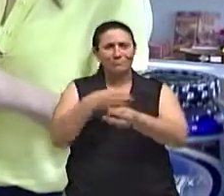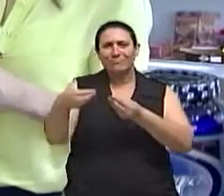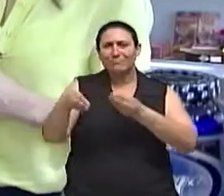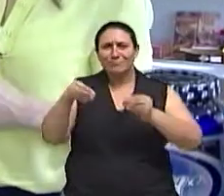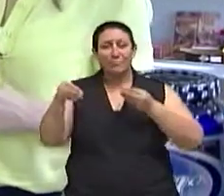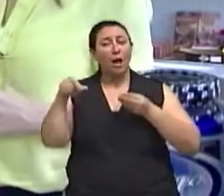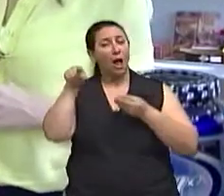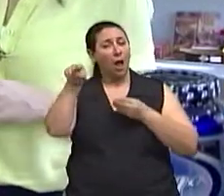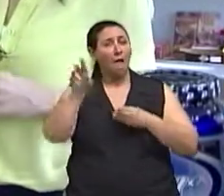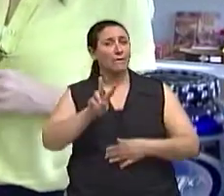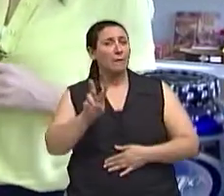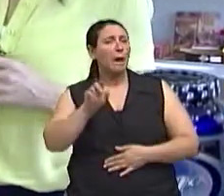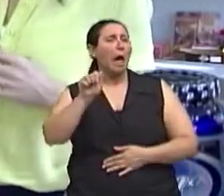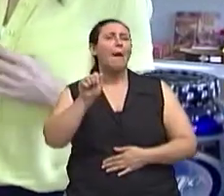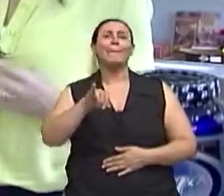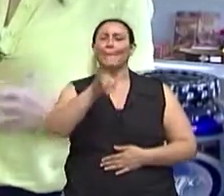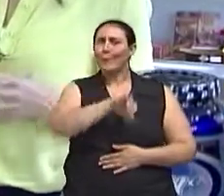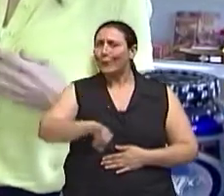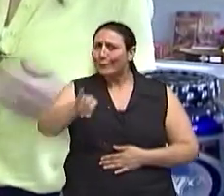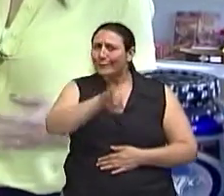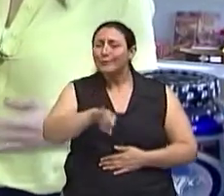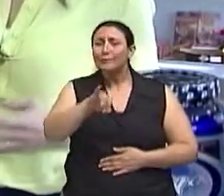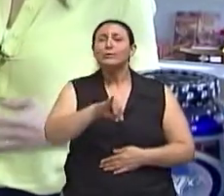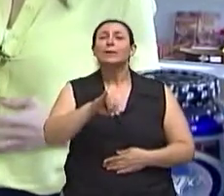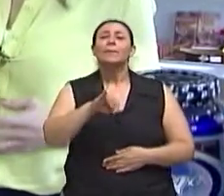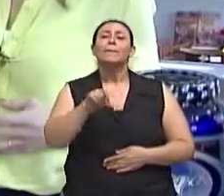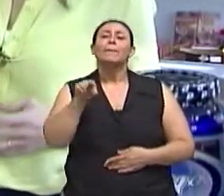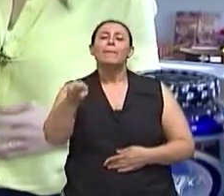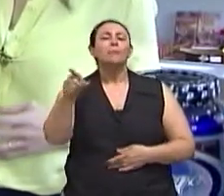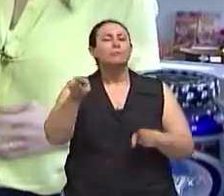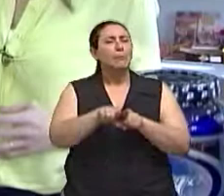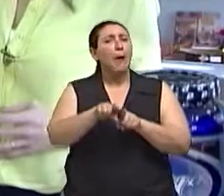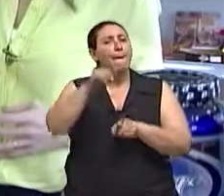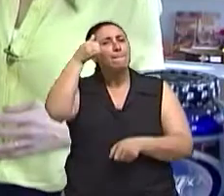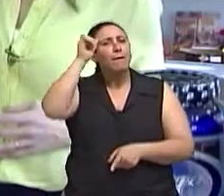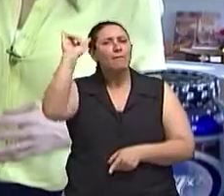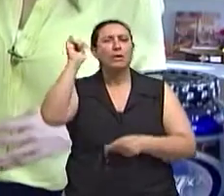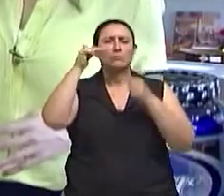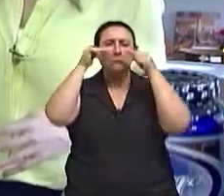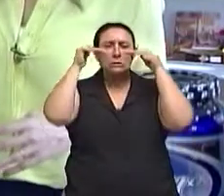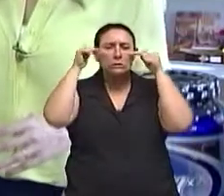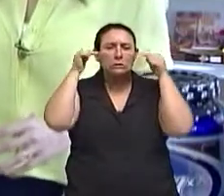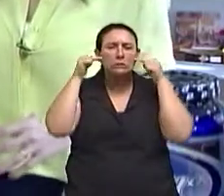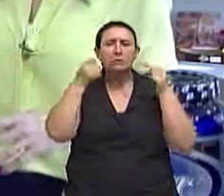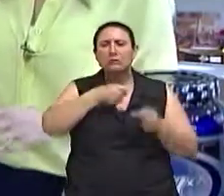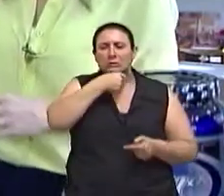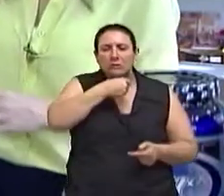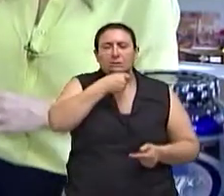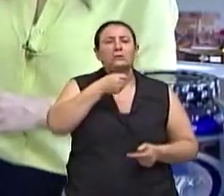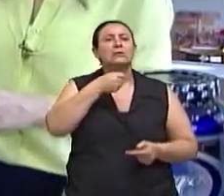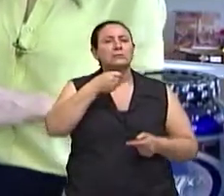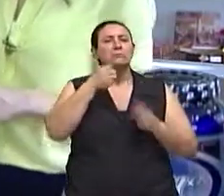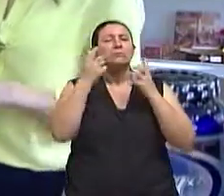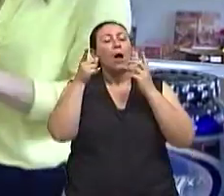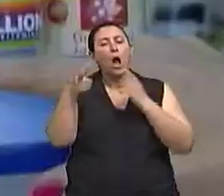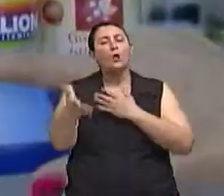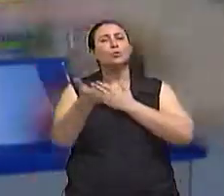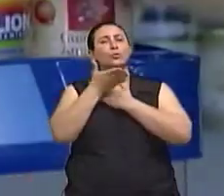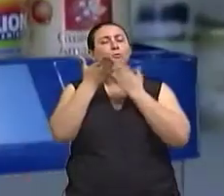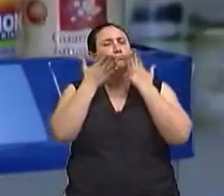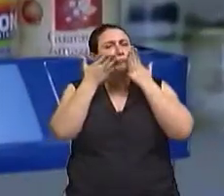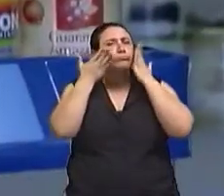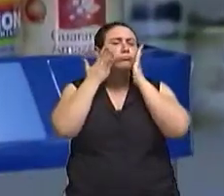vitamina A também, ela é uma vitamina que previne o envelhecimento da pele. Especificamente para a mulher,